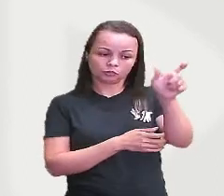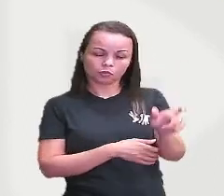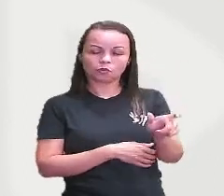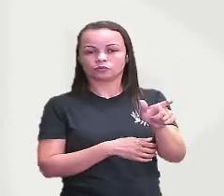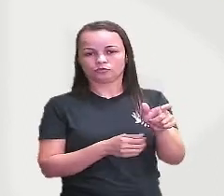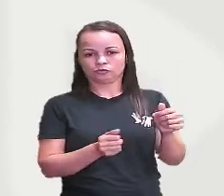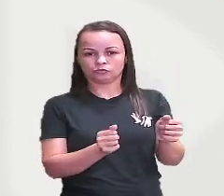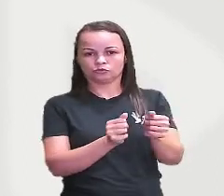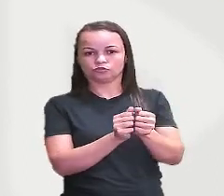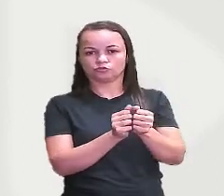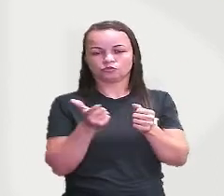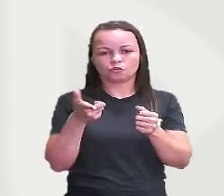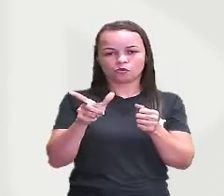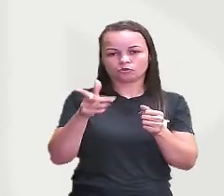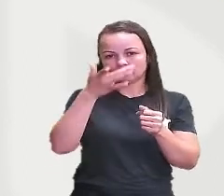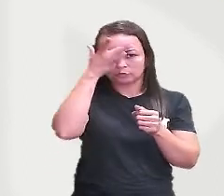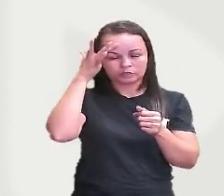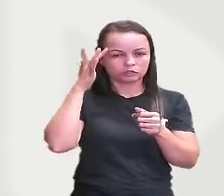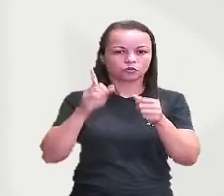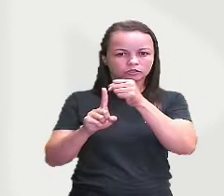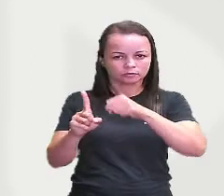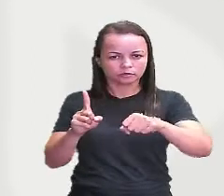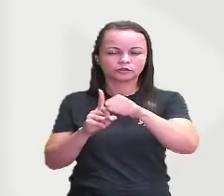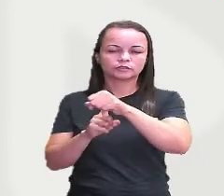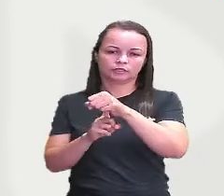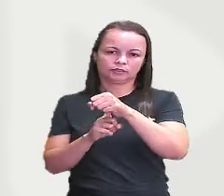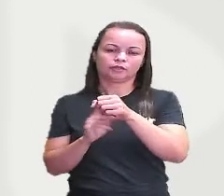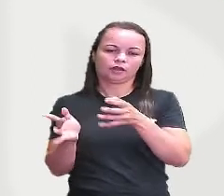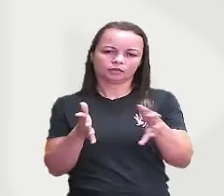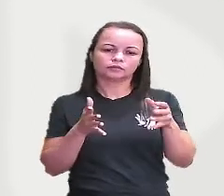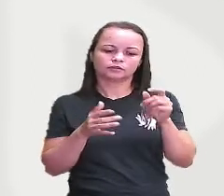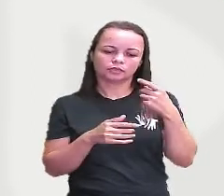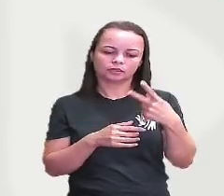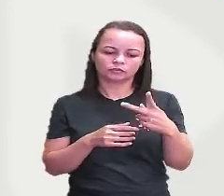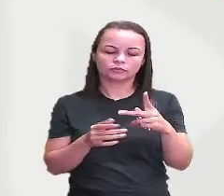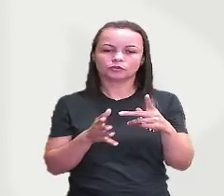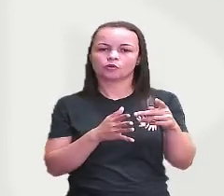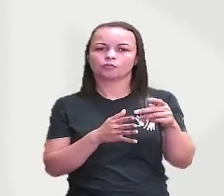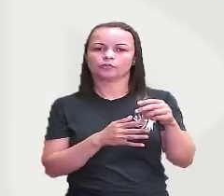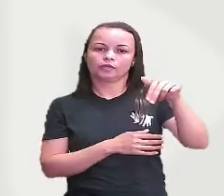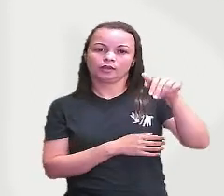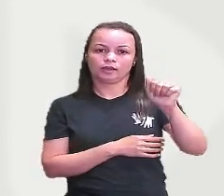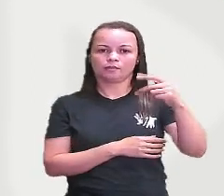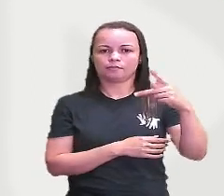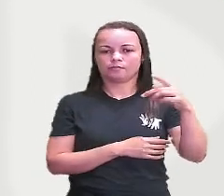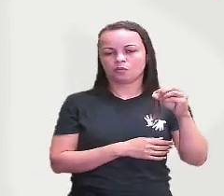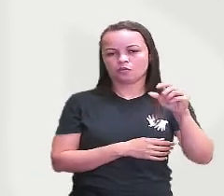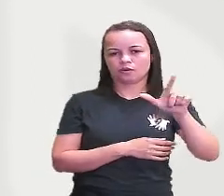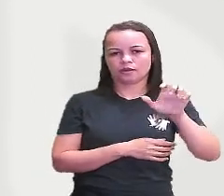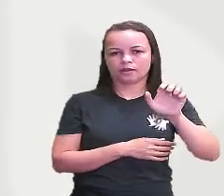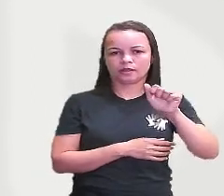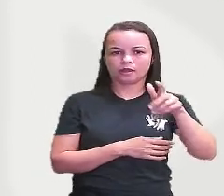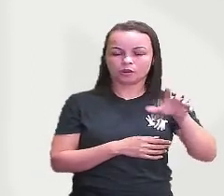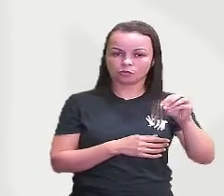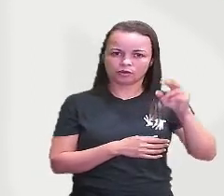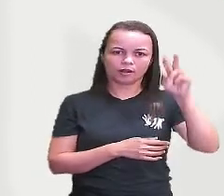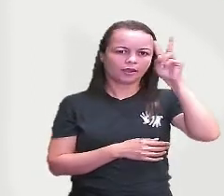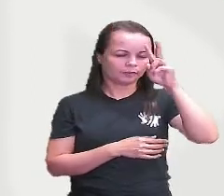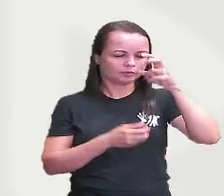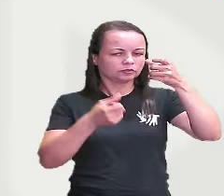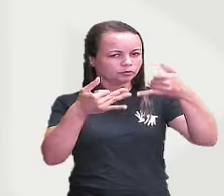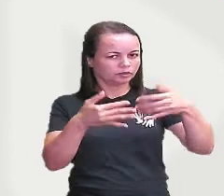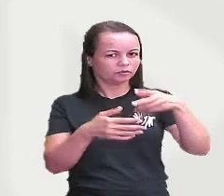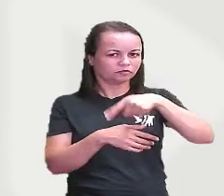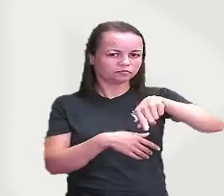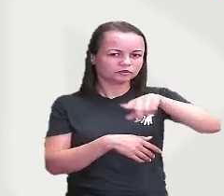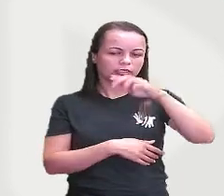membros da sociedade dão um golpe lembre-se que eu falei ali que ele era general então